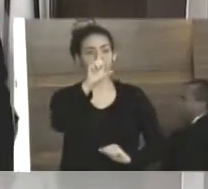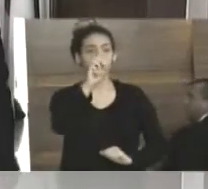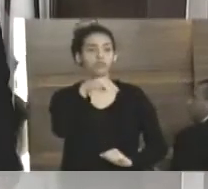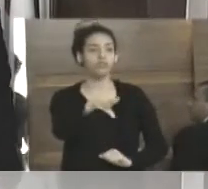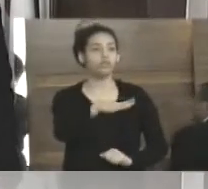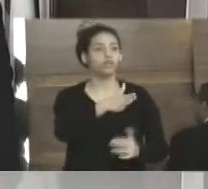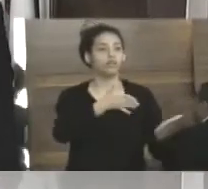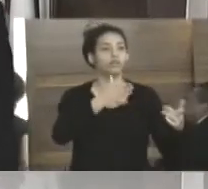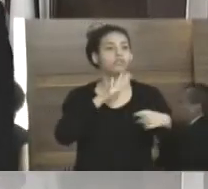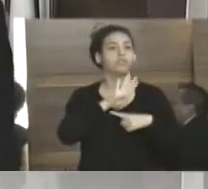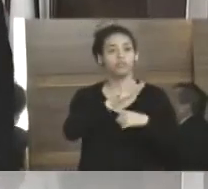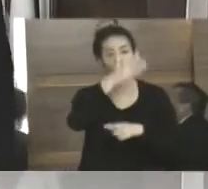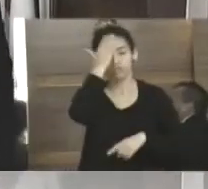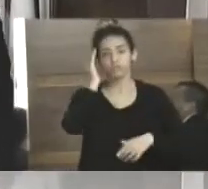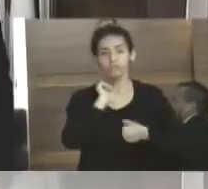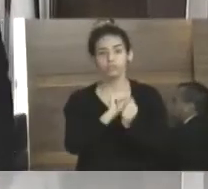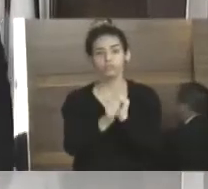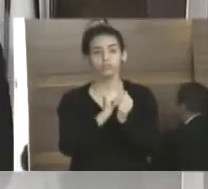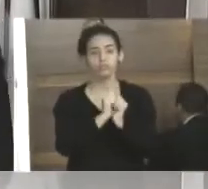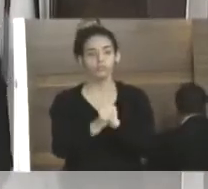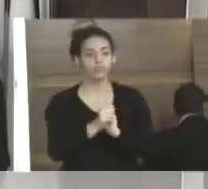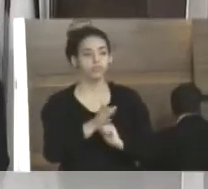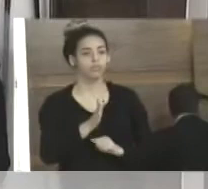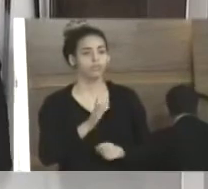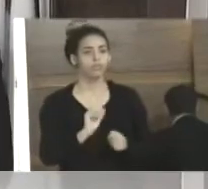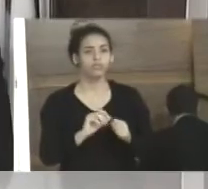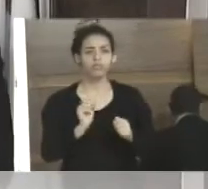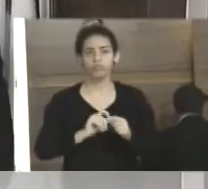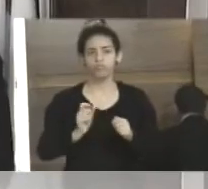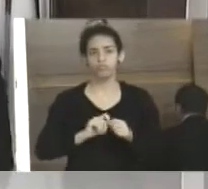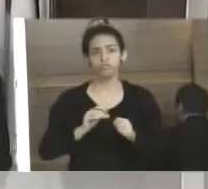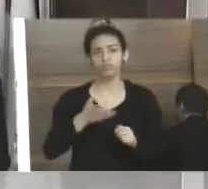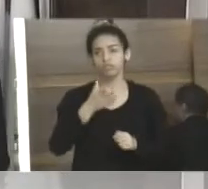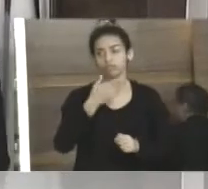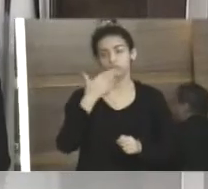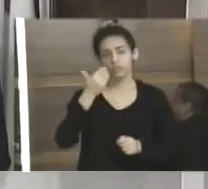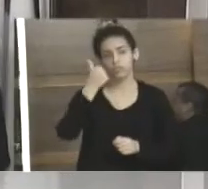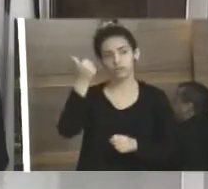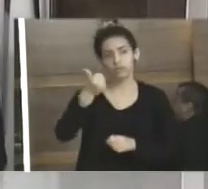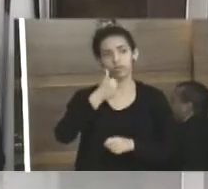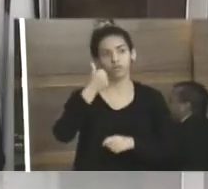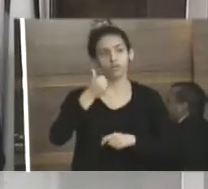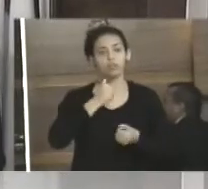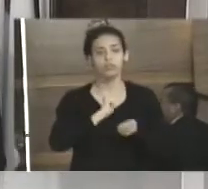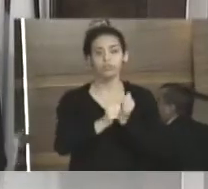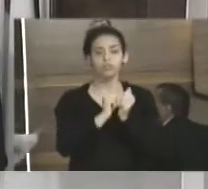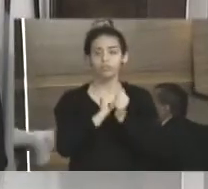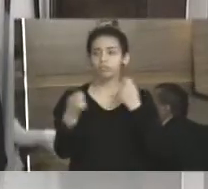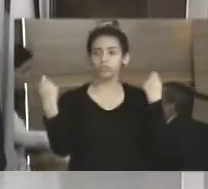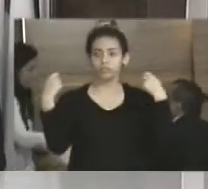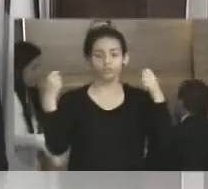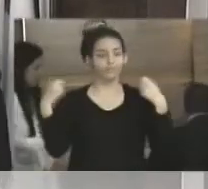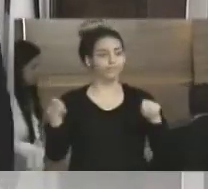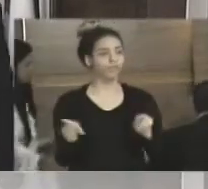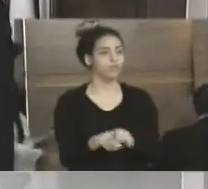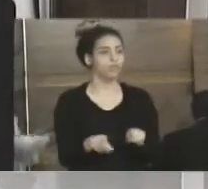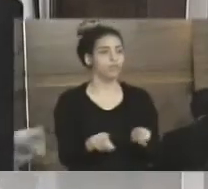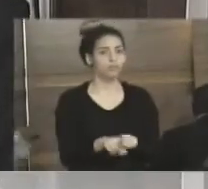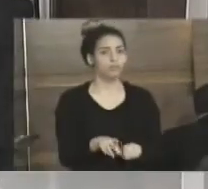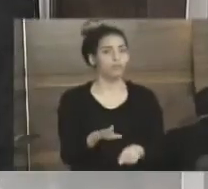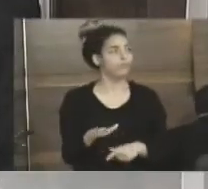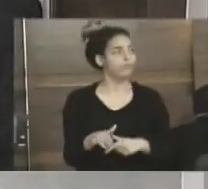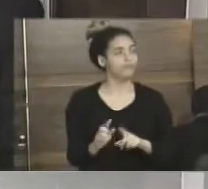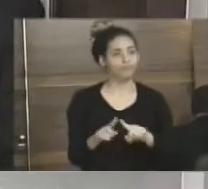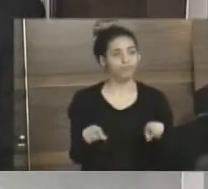aqueles jogadores ali, daqueles desportistas, para praticar um esporte com mais decência ali, mais qualidade ali. Outra coisa também